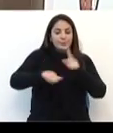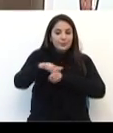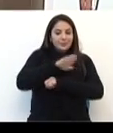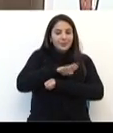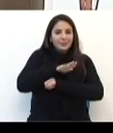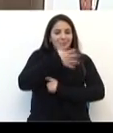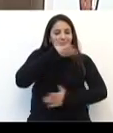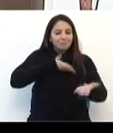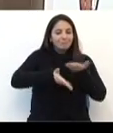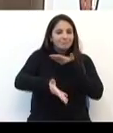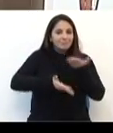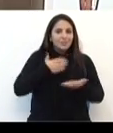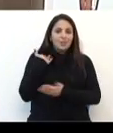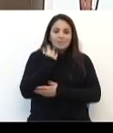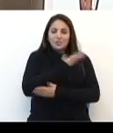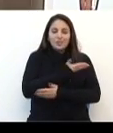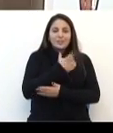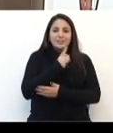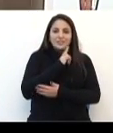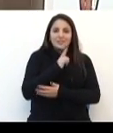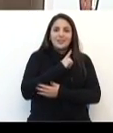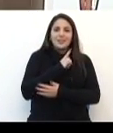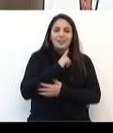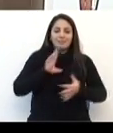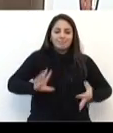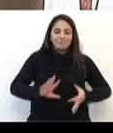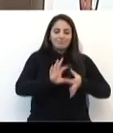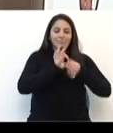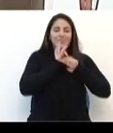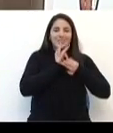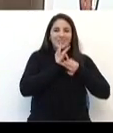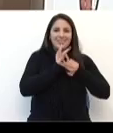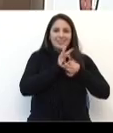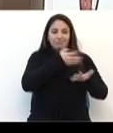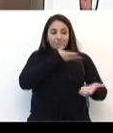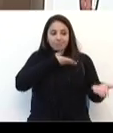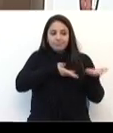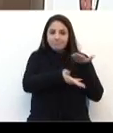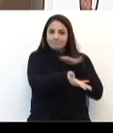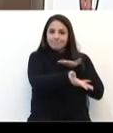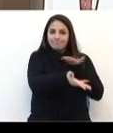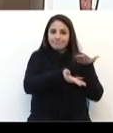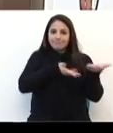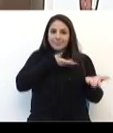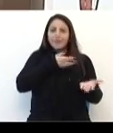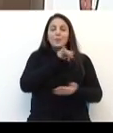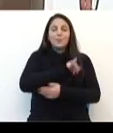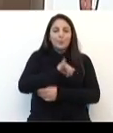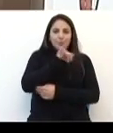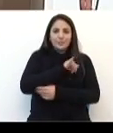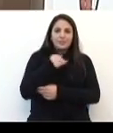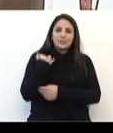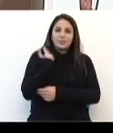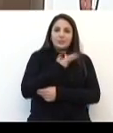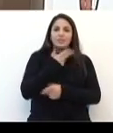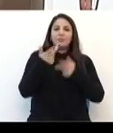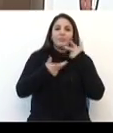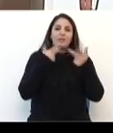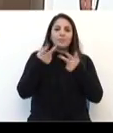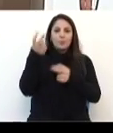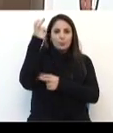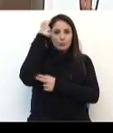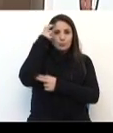envolvida. Significa nós realmente termos pares para trocar. E isto é muito importante nesta